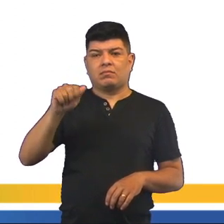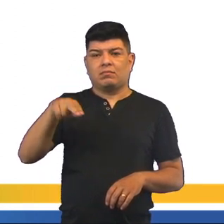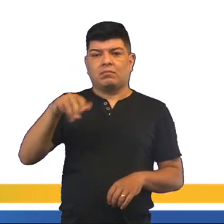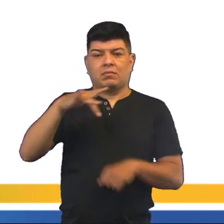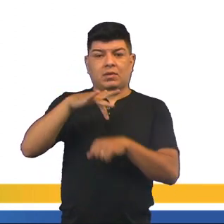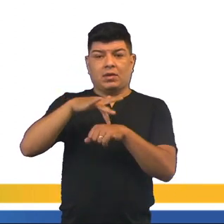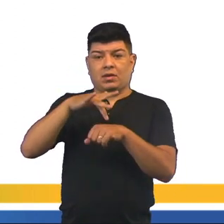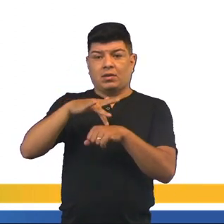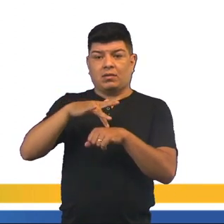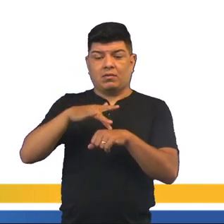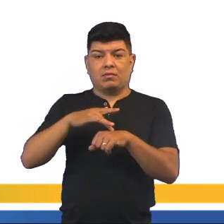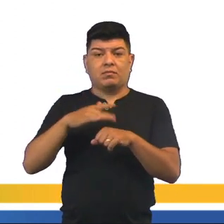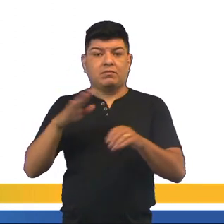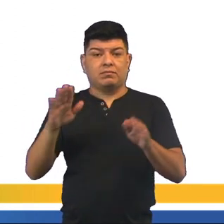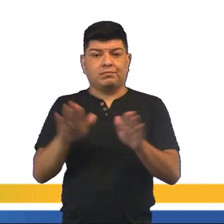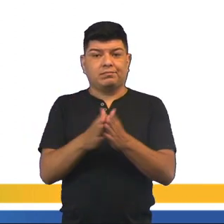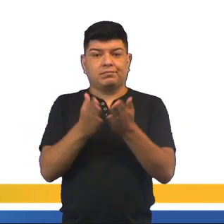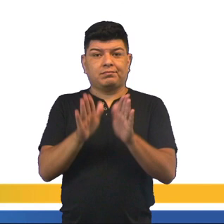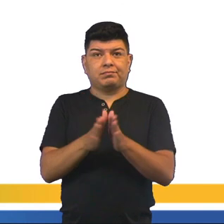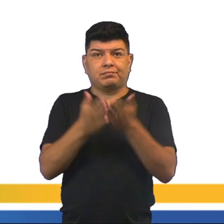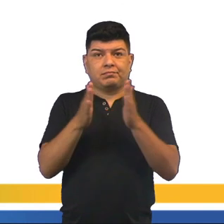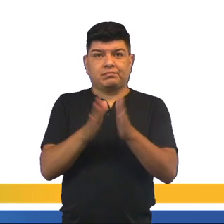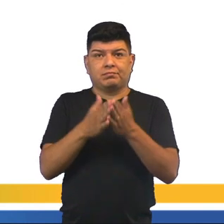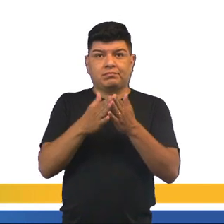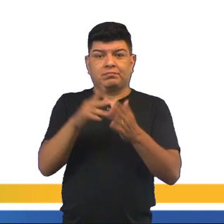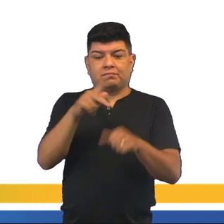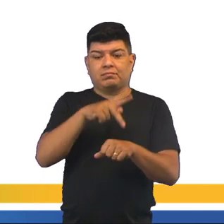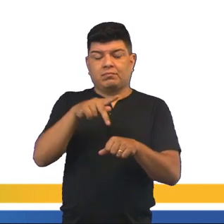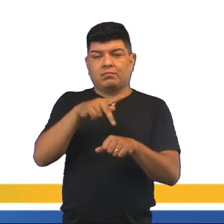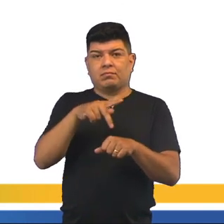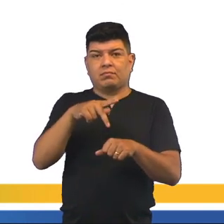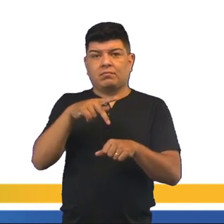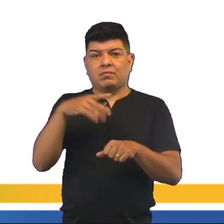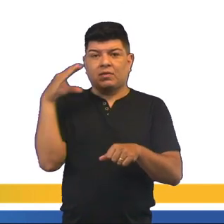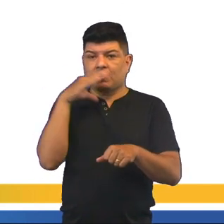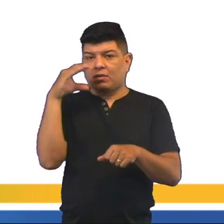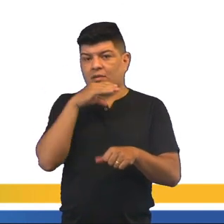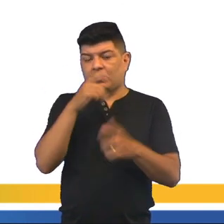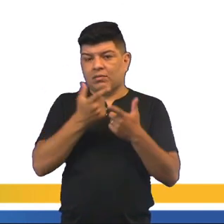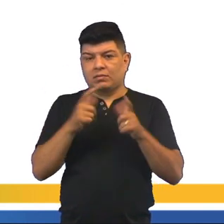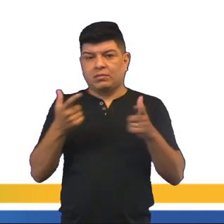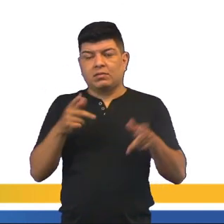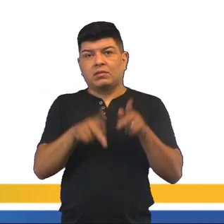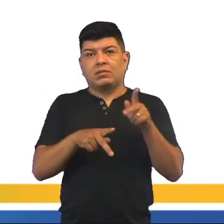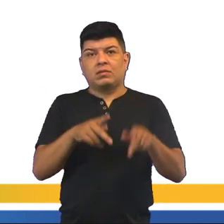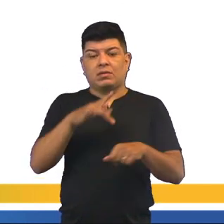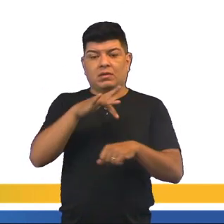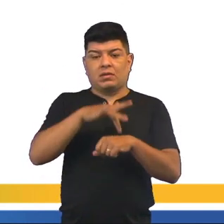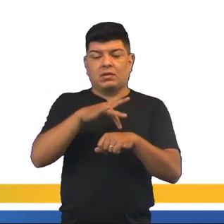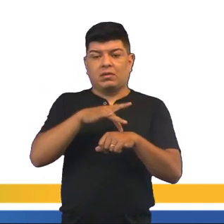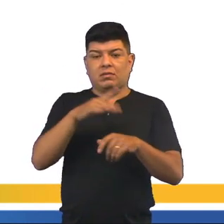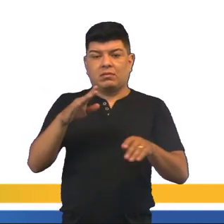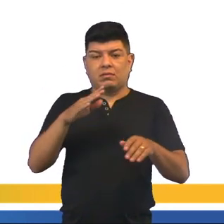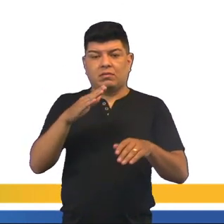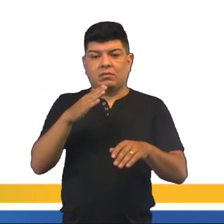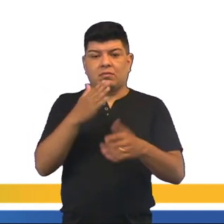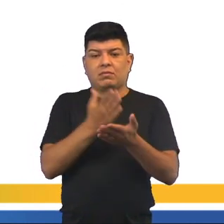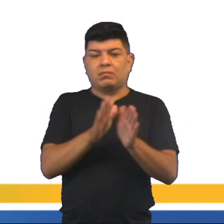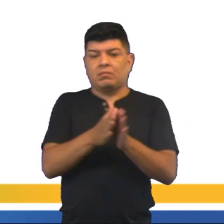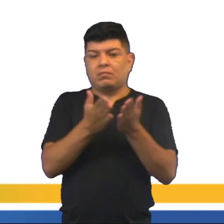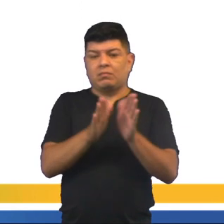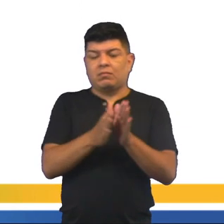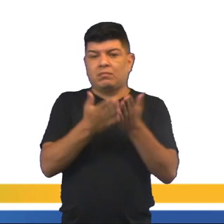situação de miséria dos países subdesenvolvidos ao acelerado crescimento populacional. Ou seja, a culpa da pobreza no mundo é dos países